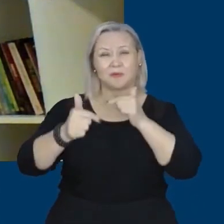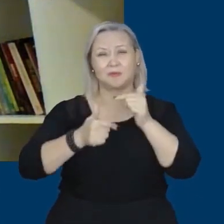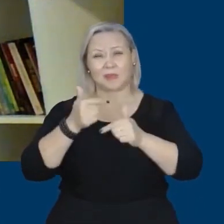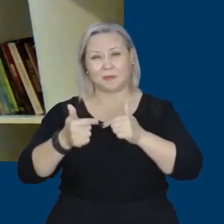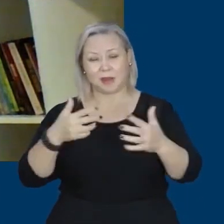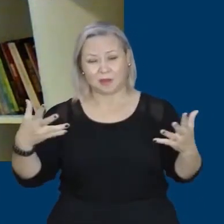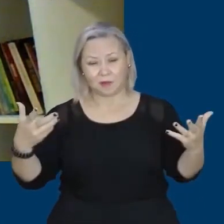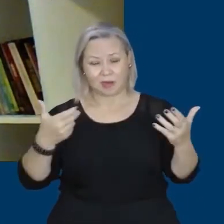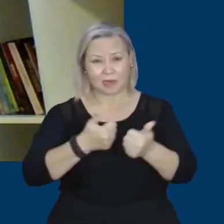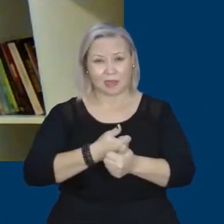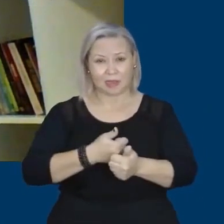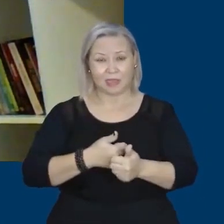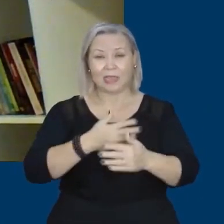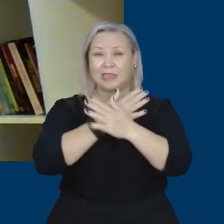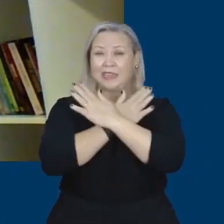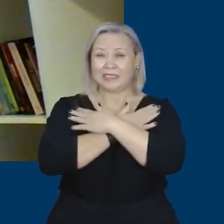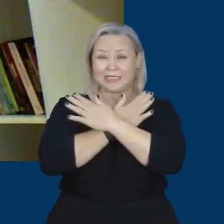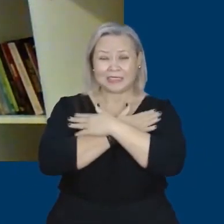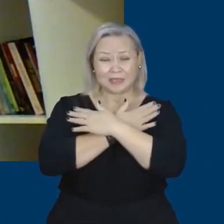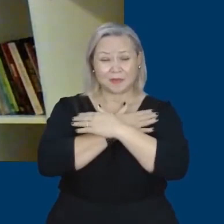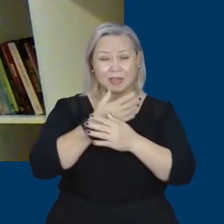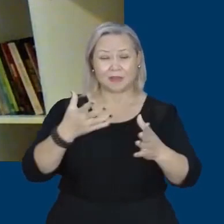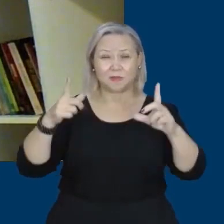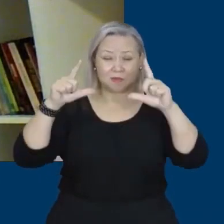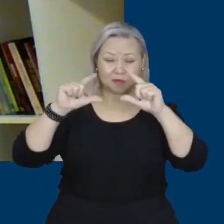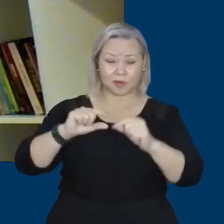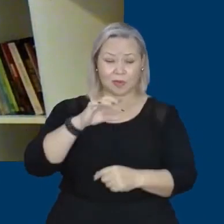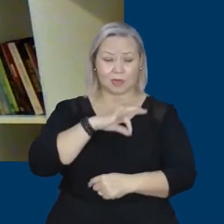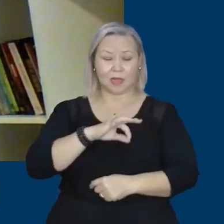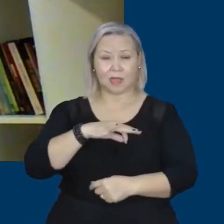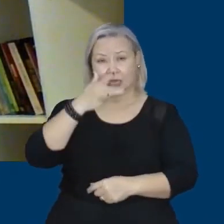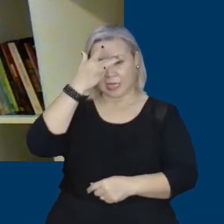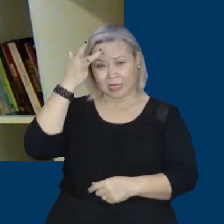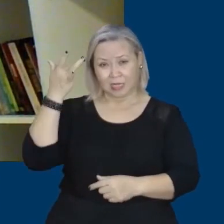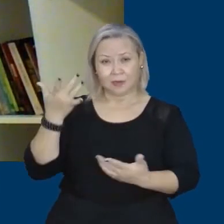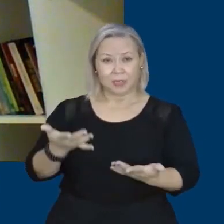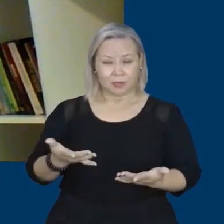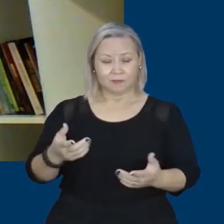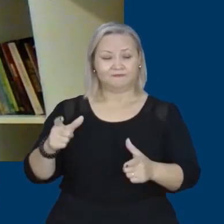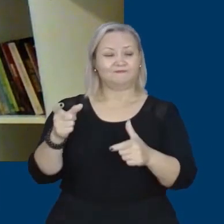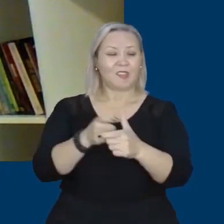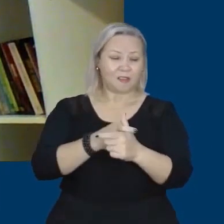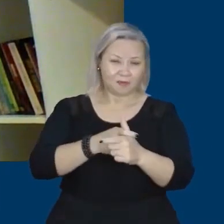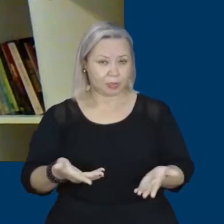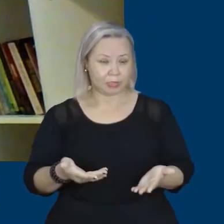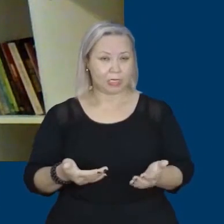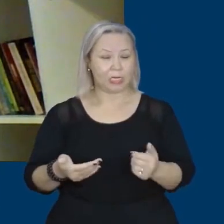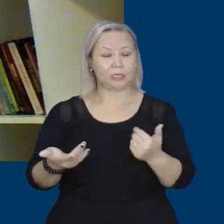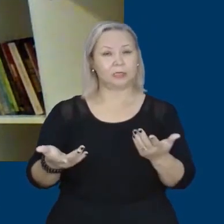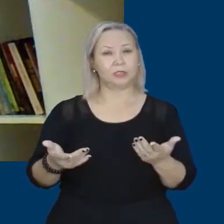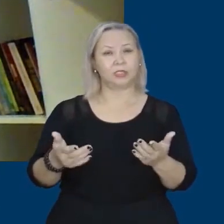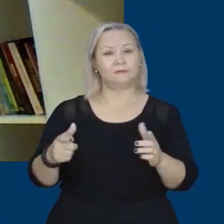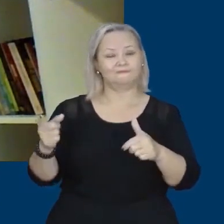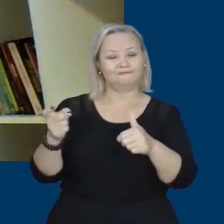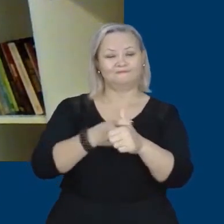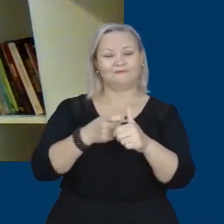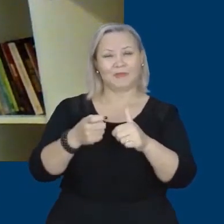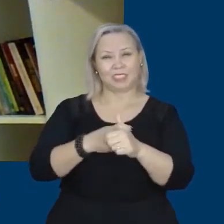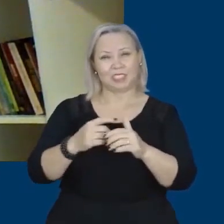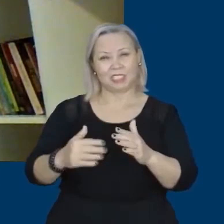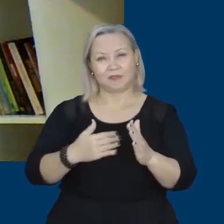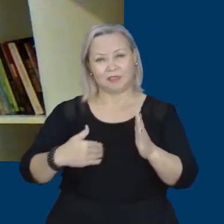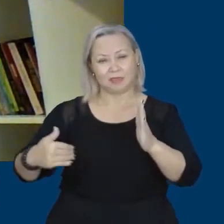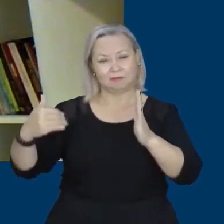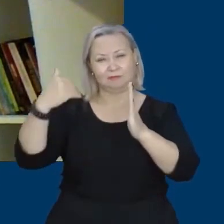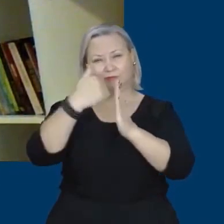desemprego e por queda da renda das pessoas, a rigor, o endividamento dessas famílias cresce, que atinge mais ou menos, como você